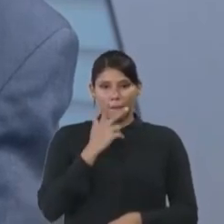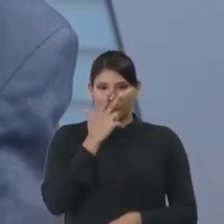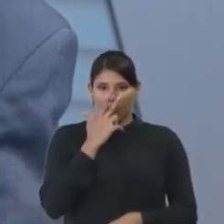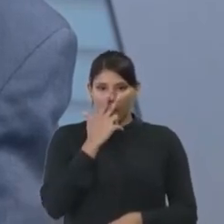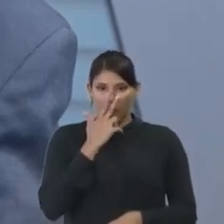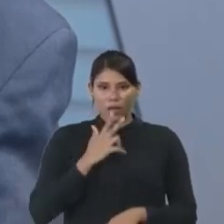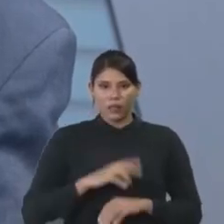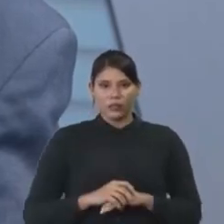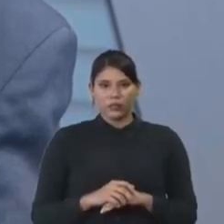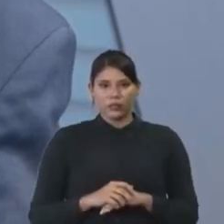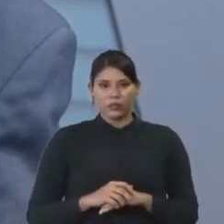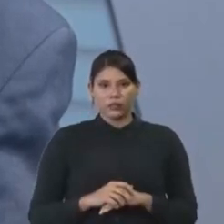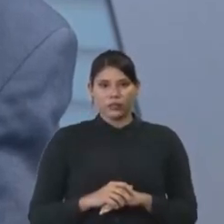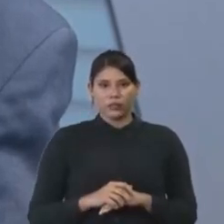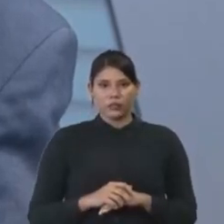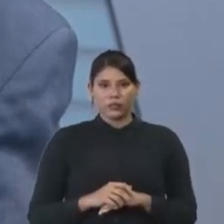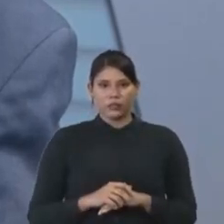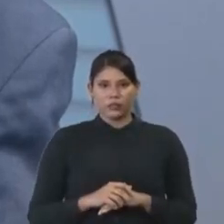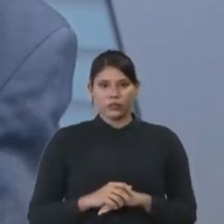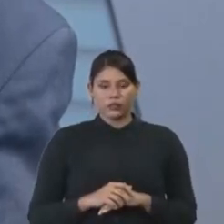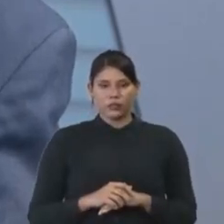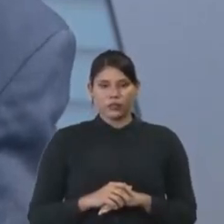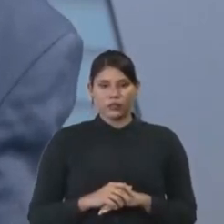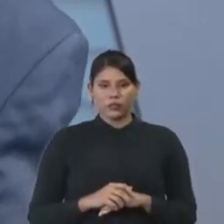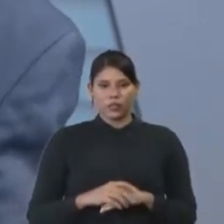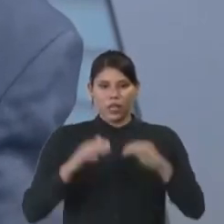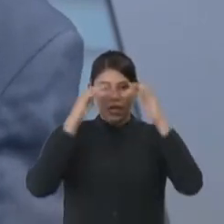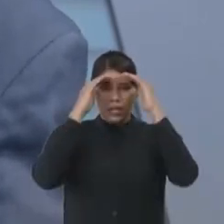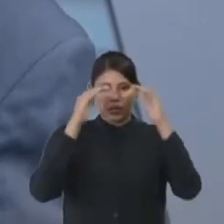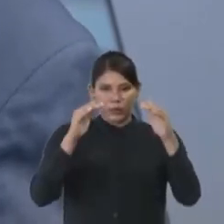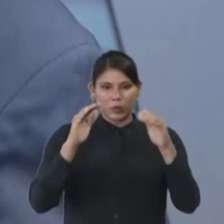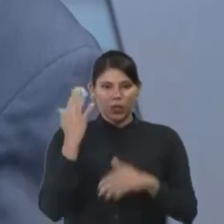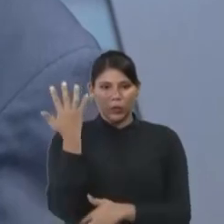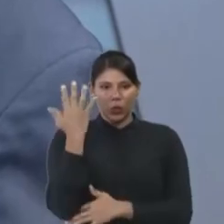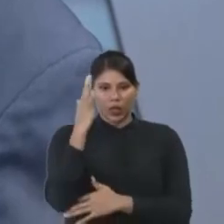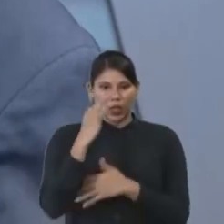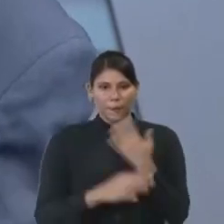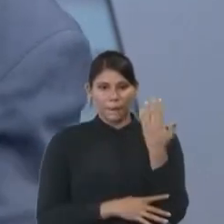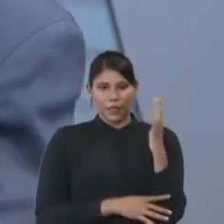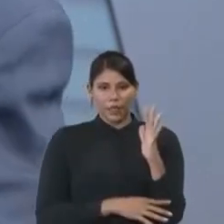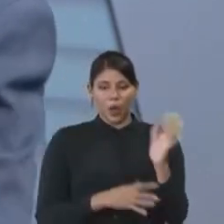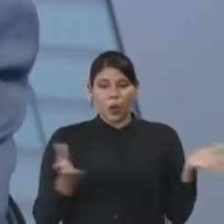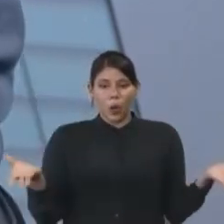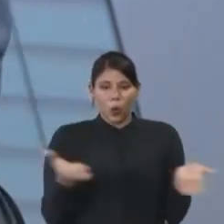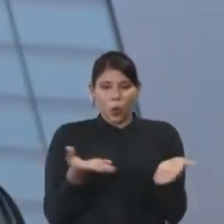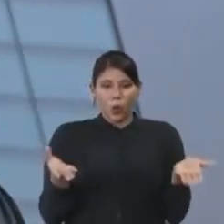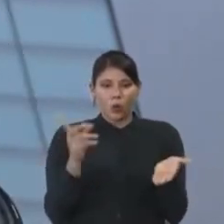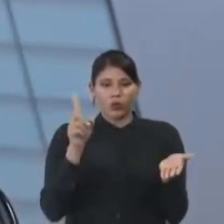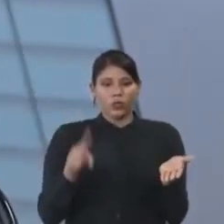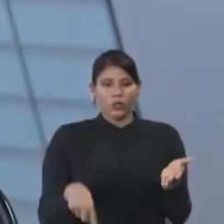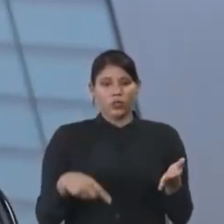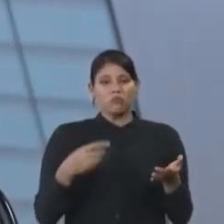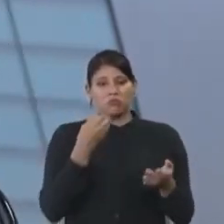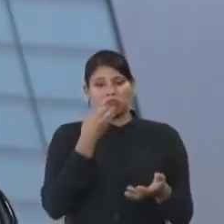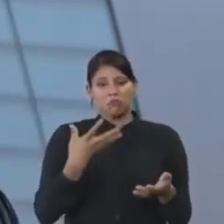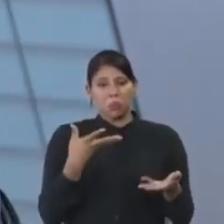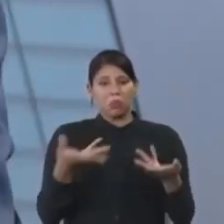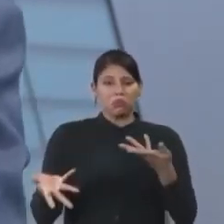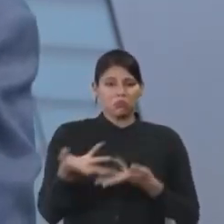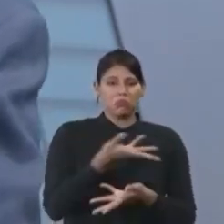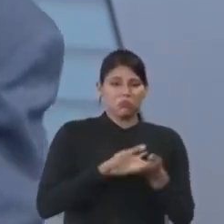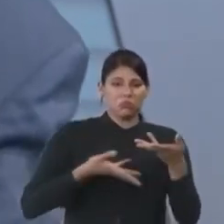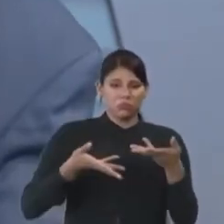do chamado respeito ambiental. que é hoje um filão de um bom negócio, inclusive,